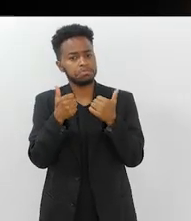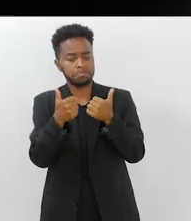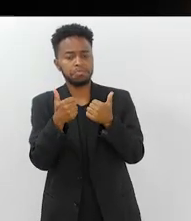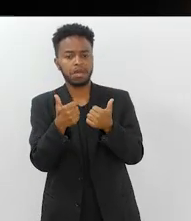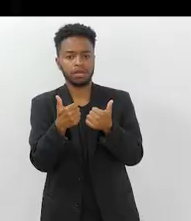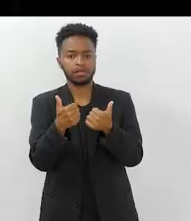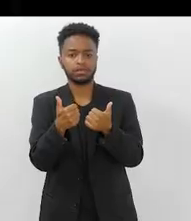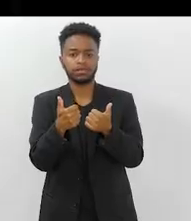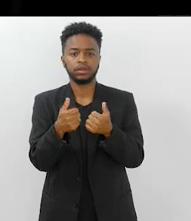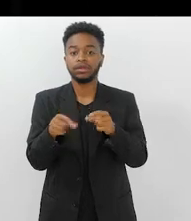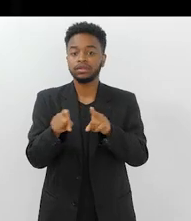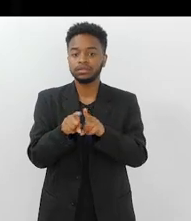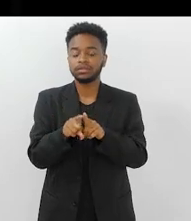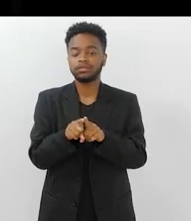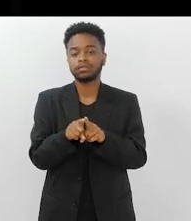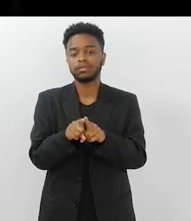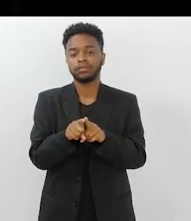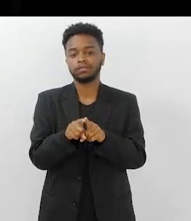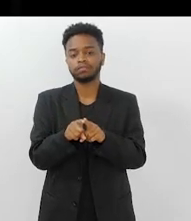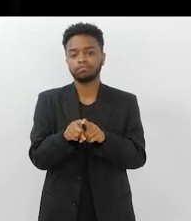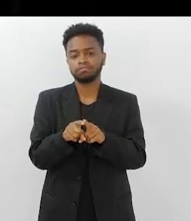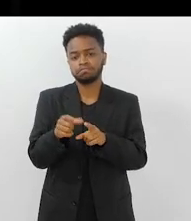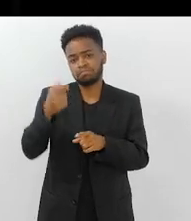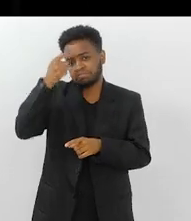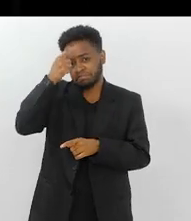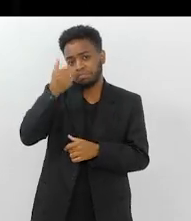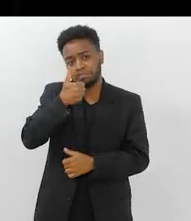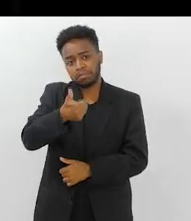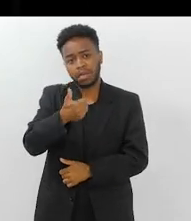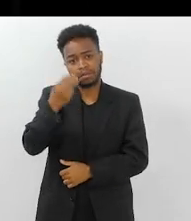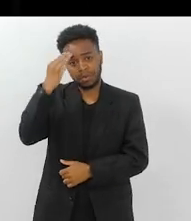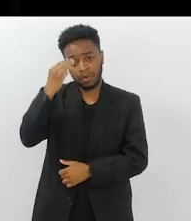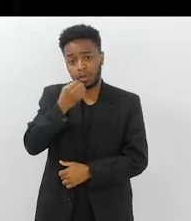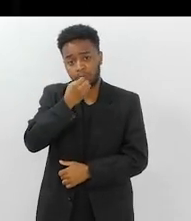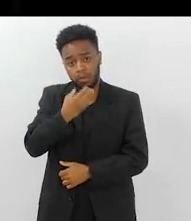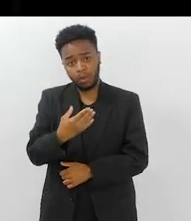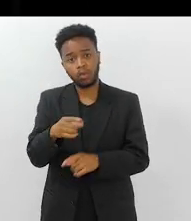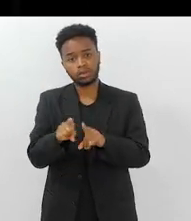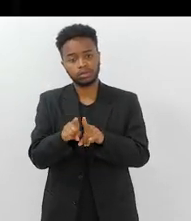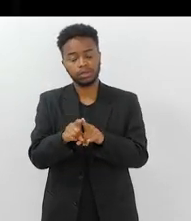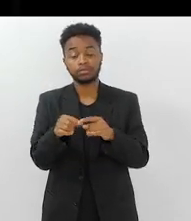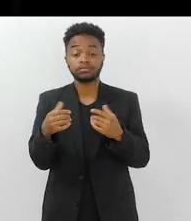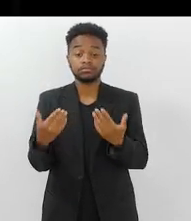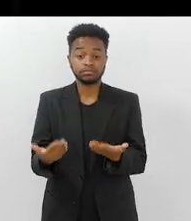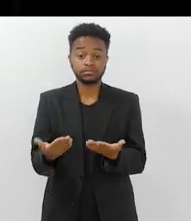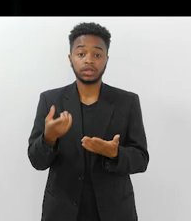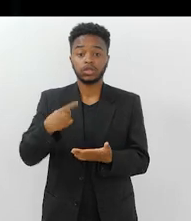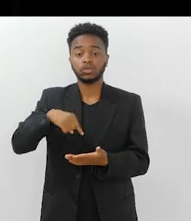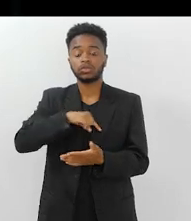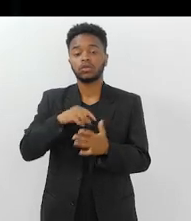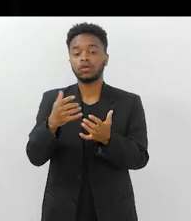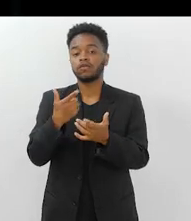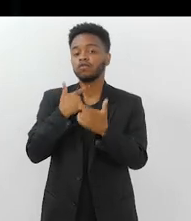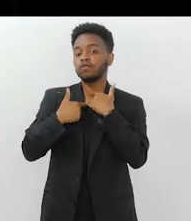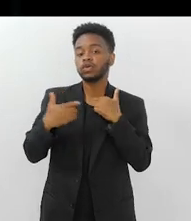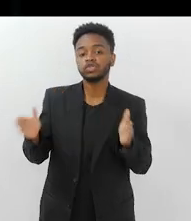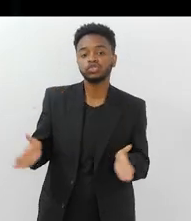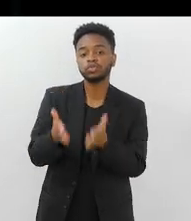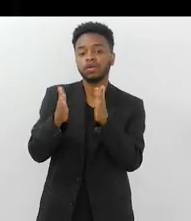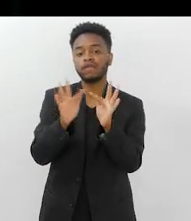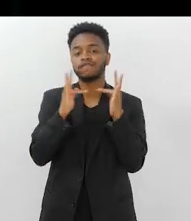está inteira, né? Com um sistema cognitivo bom, memória boa, e é onde a gente quer estimular